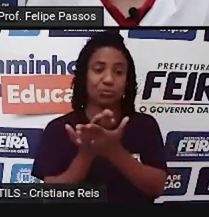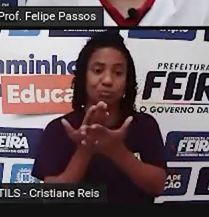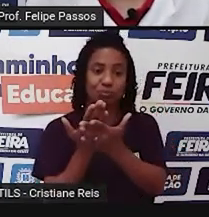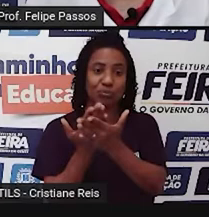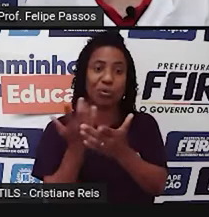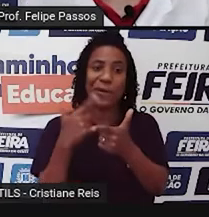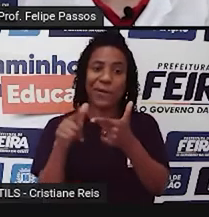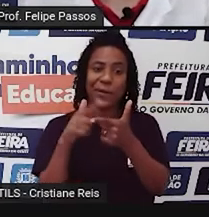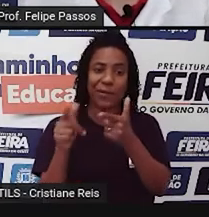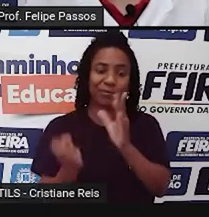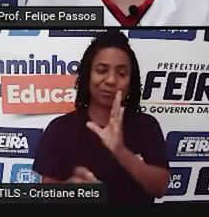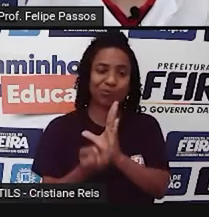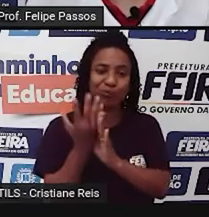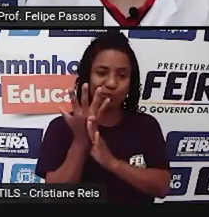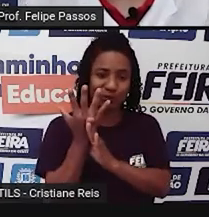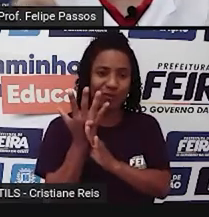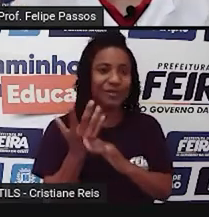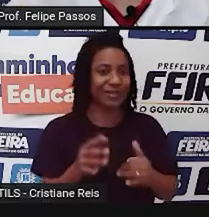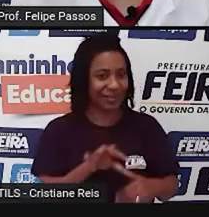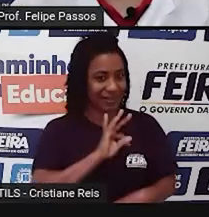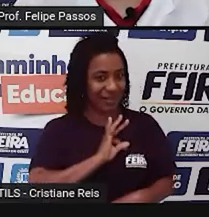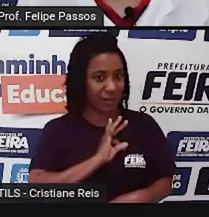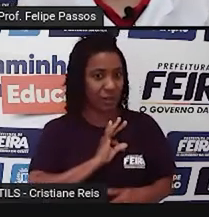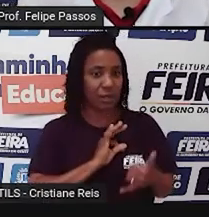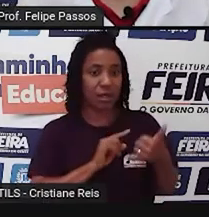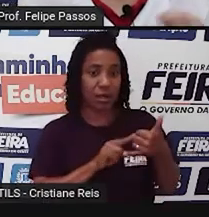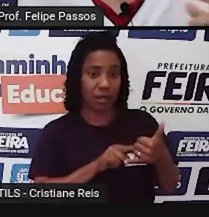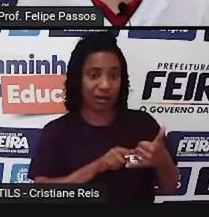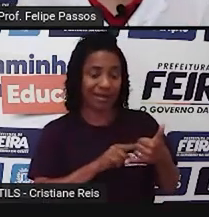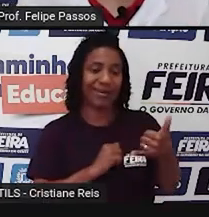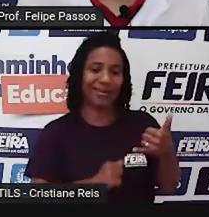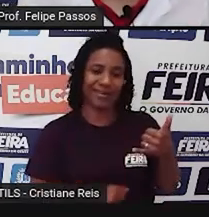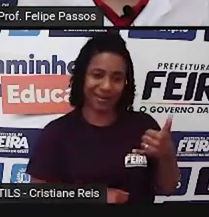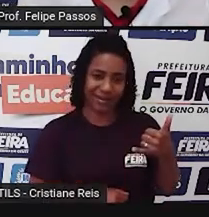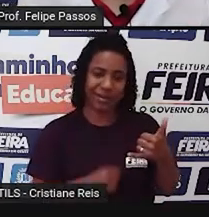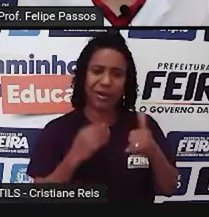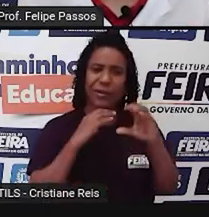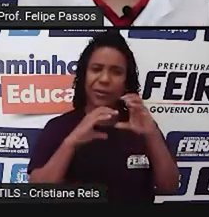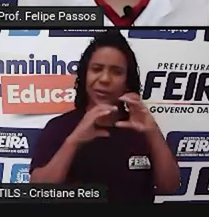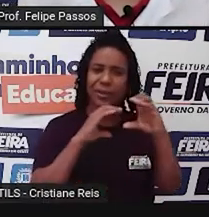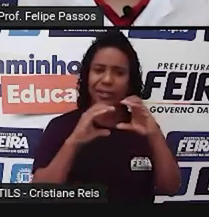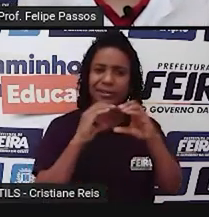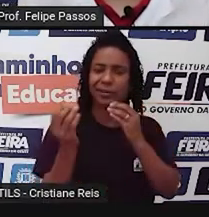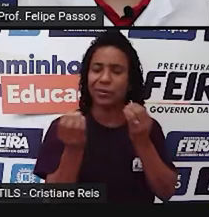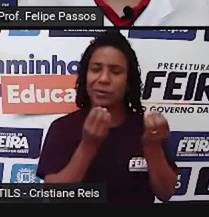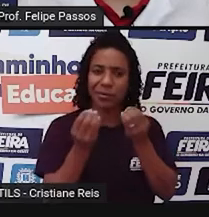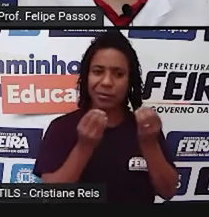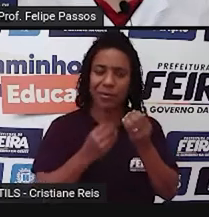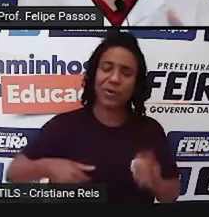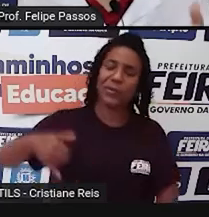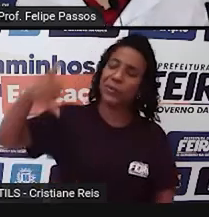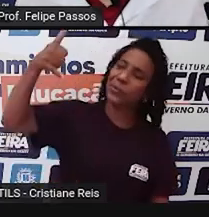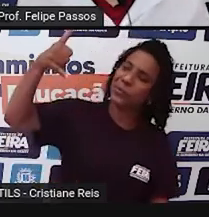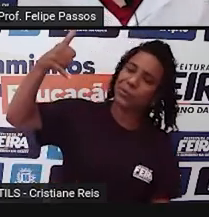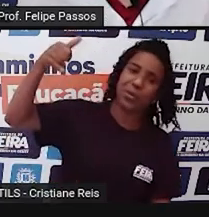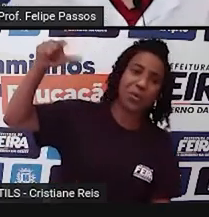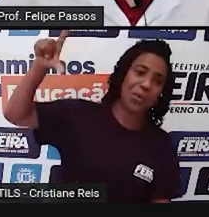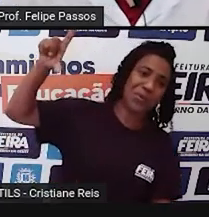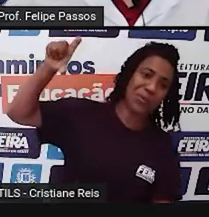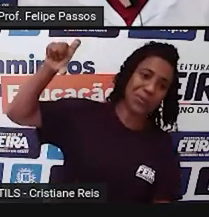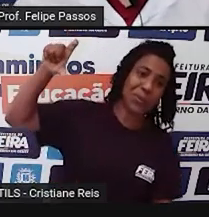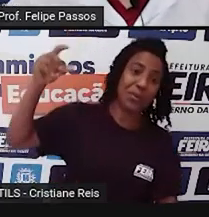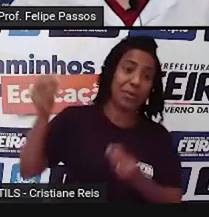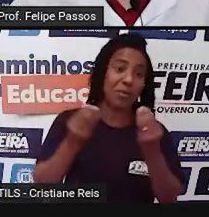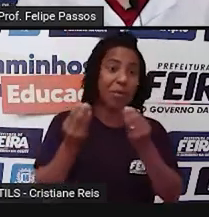dos problemas, o estudo da técnica. Como que eu vou me comunicar? Como que eu vou tirar uma foto de uma maneira mais prática? Talvez vocês não